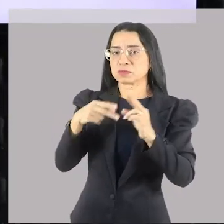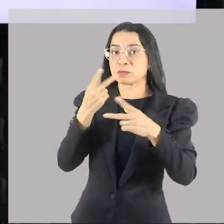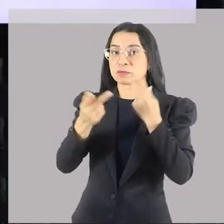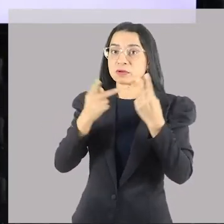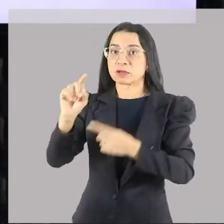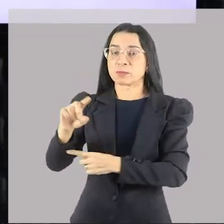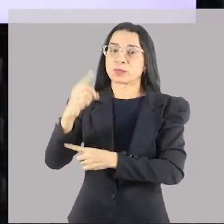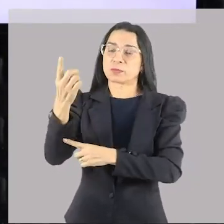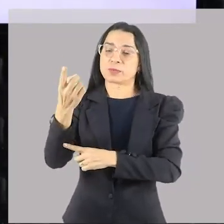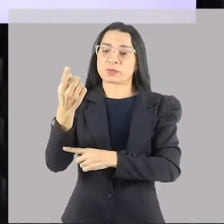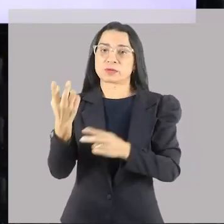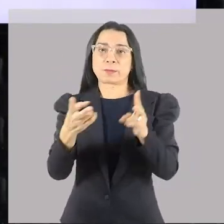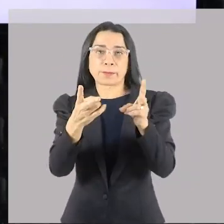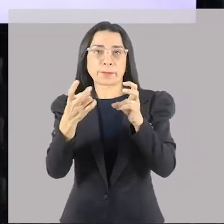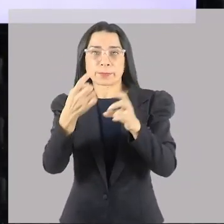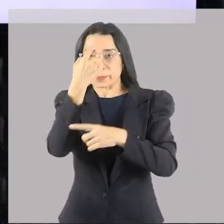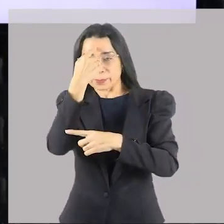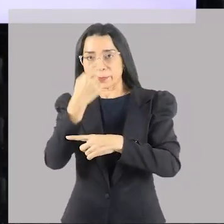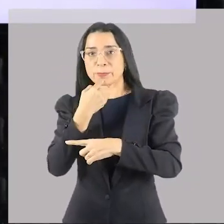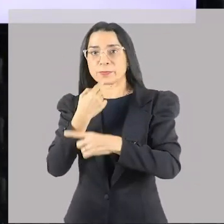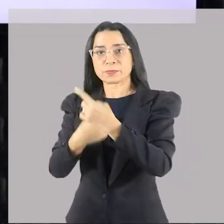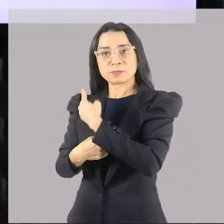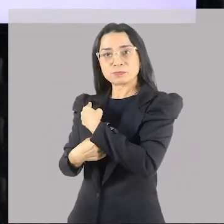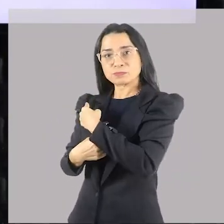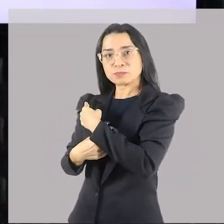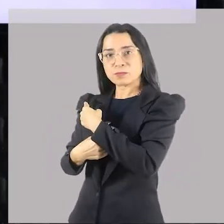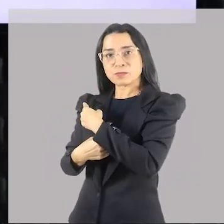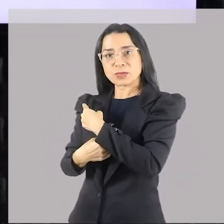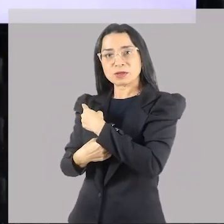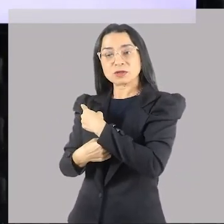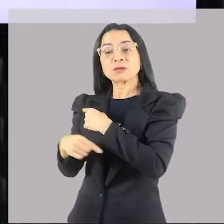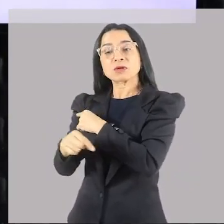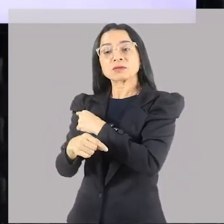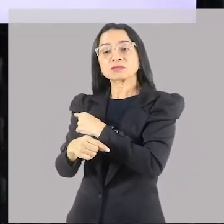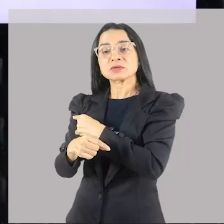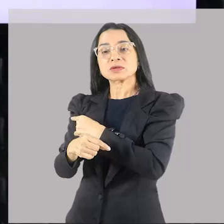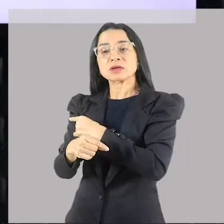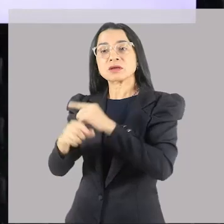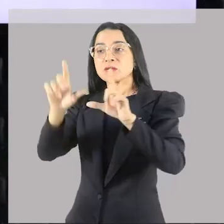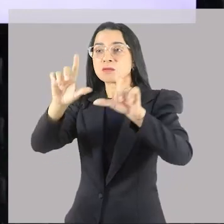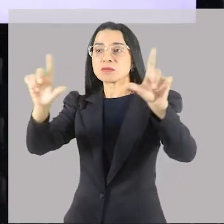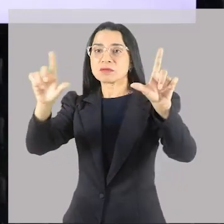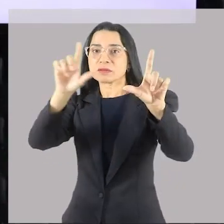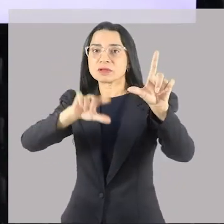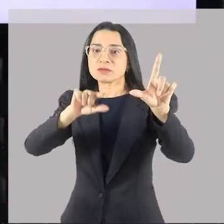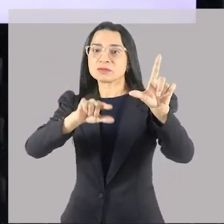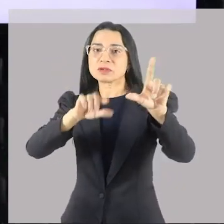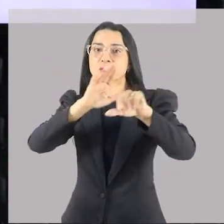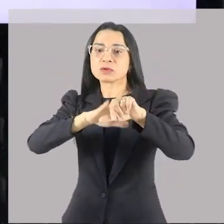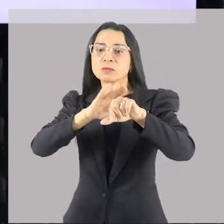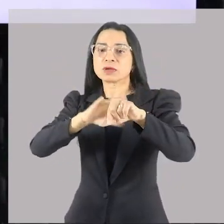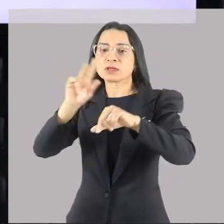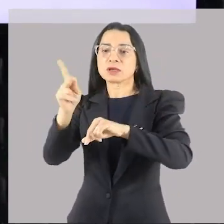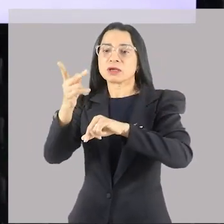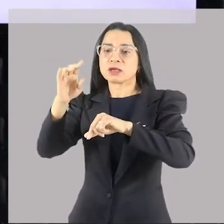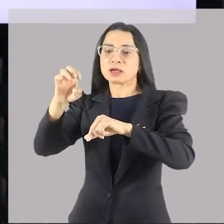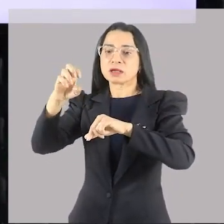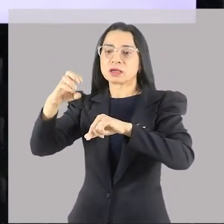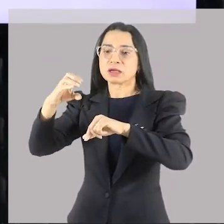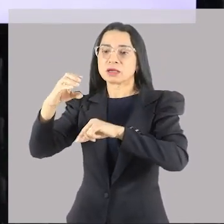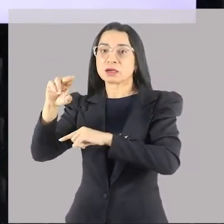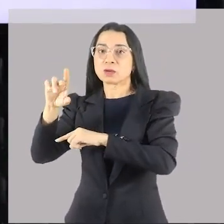Prestar atenção, se algum de vocês já assistiu uma animação da Disney chamada Hércules, ela não é geométrica aleatoriamente. Observem aqui os